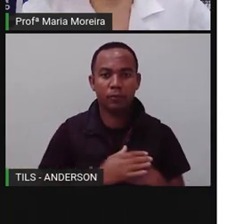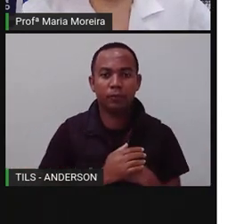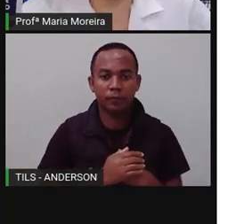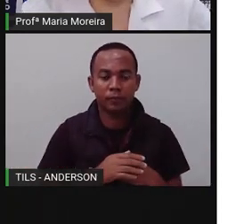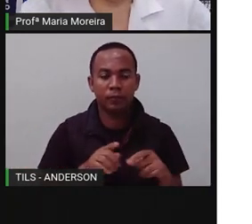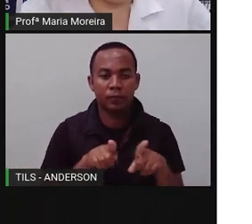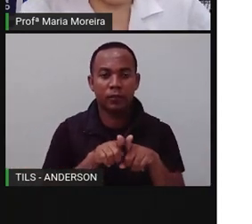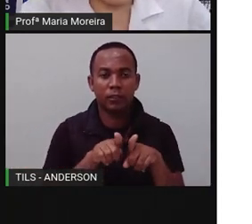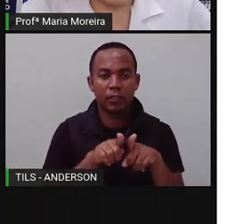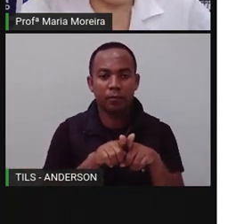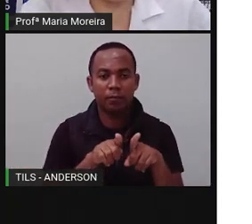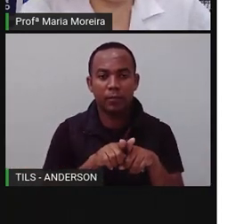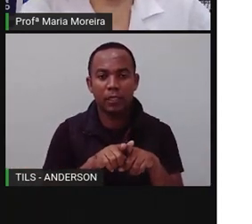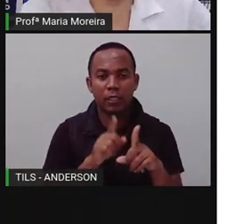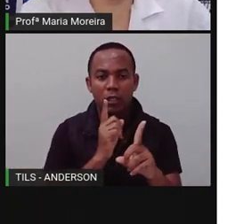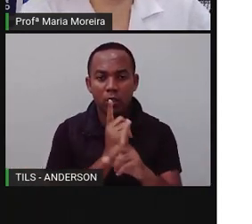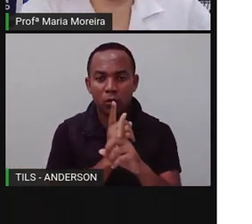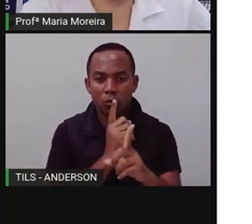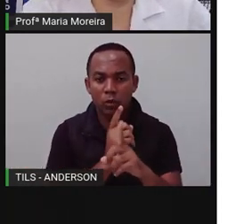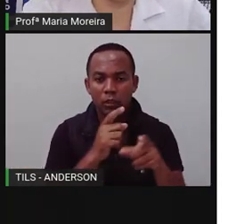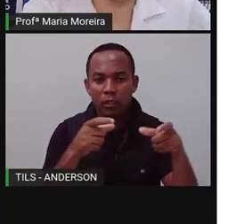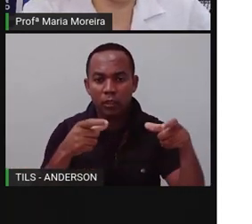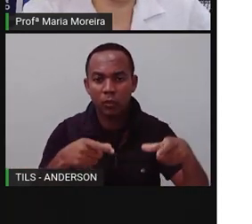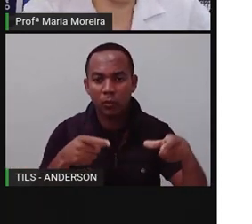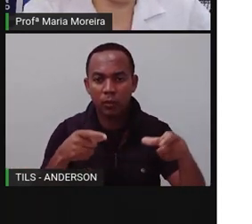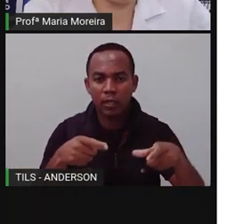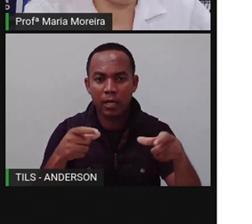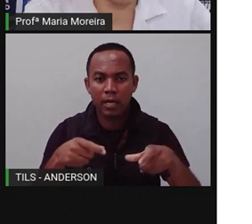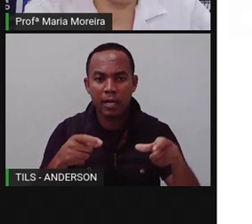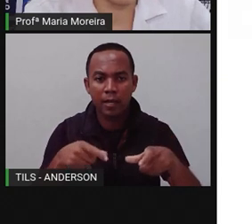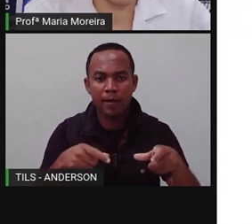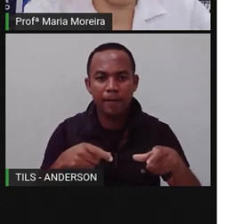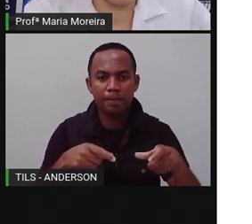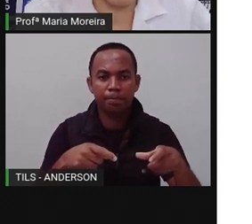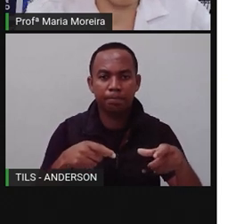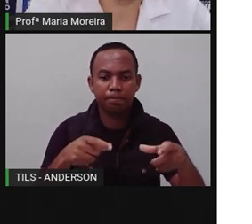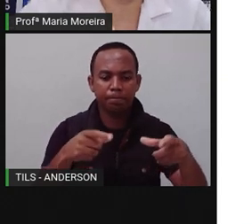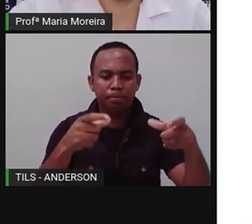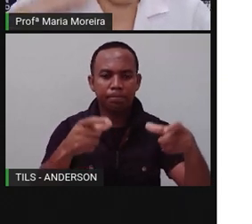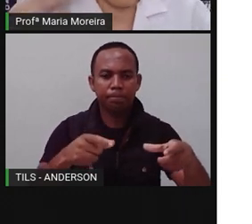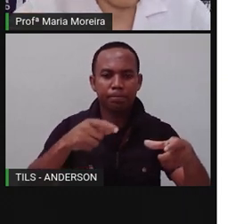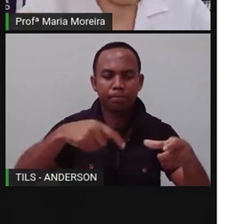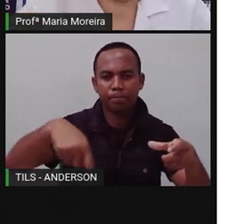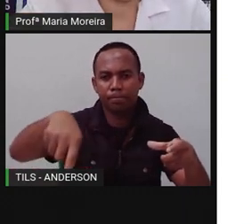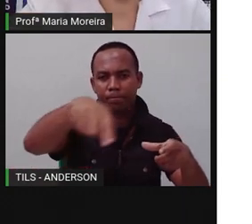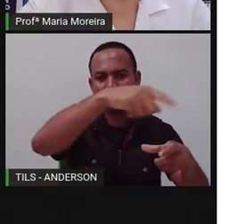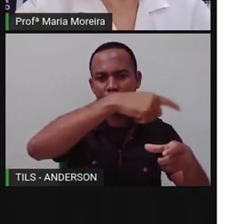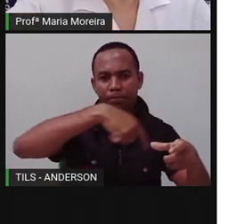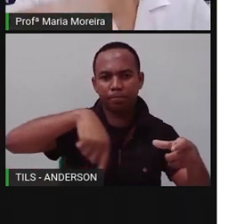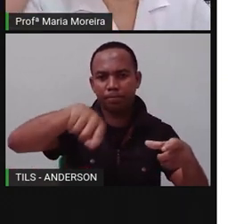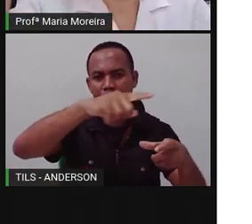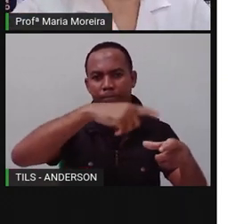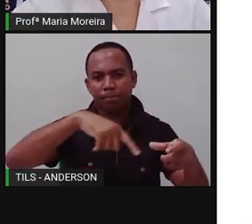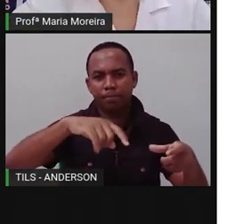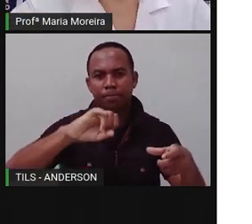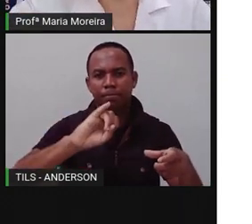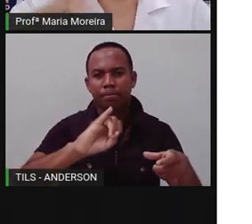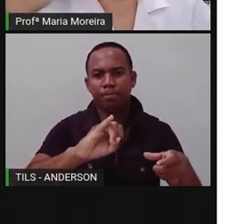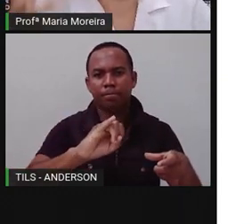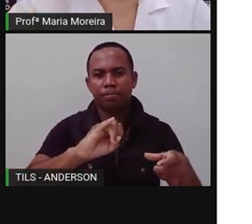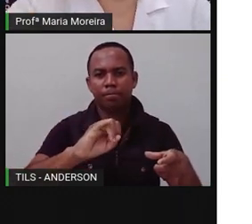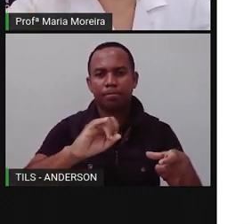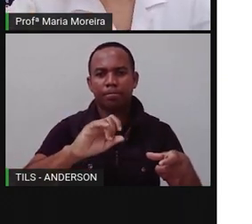É encontrado apenas em três ilhas do Pacífico. Lembra que a prova falou aqui sobre o Oceano Pacífico? Que ele era bem agitado e que acabou